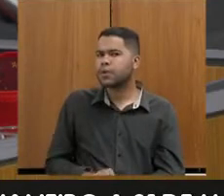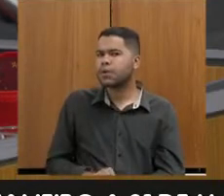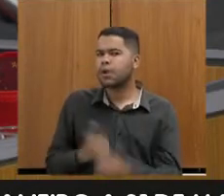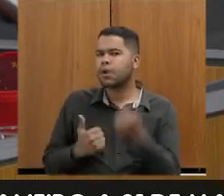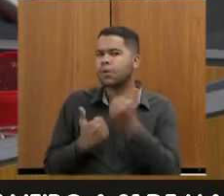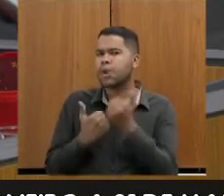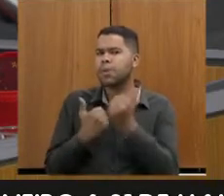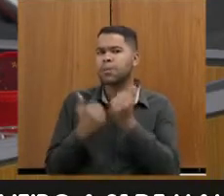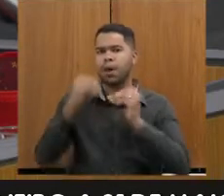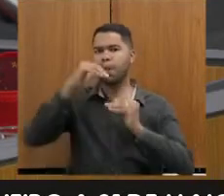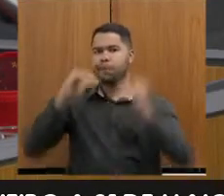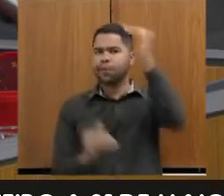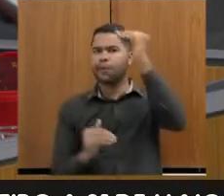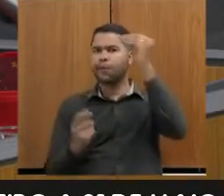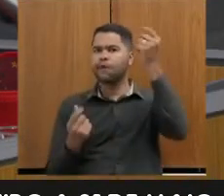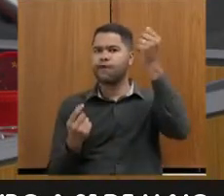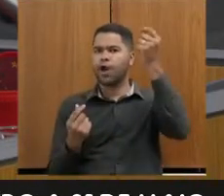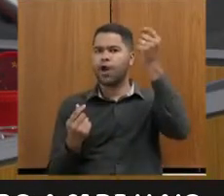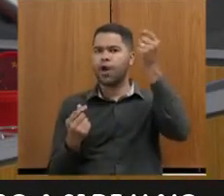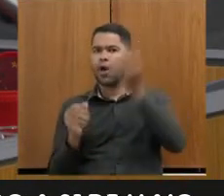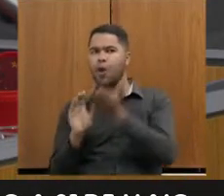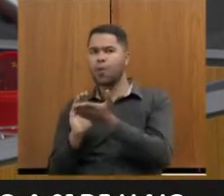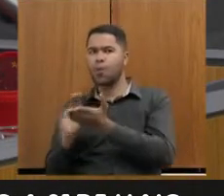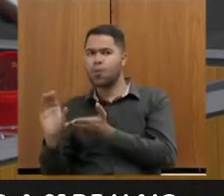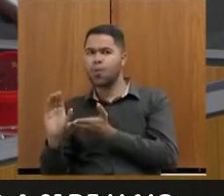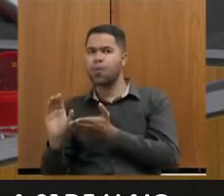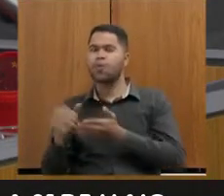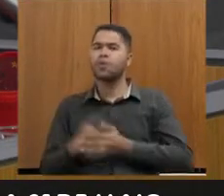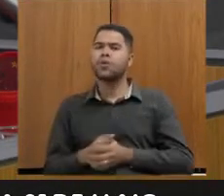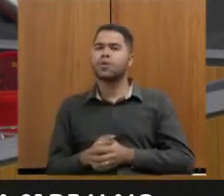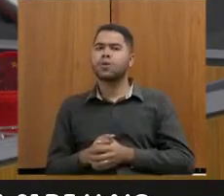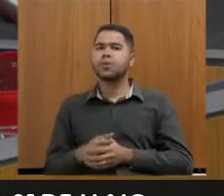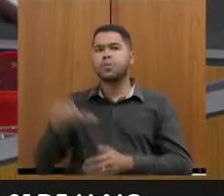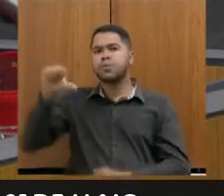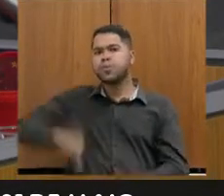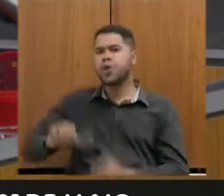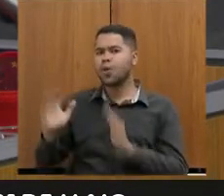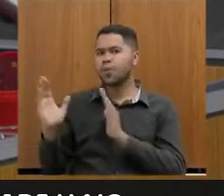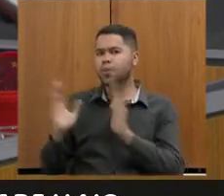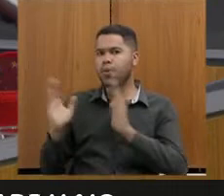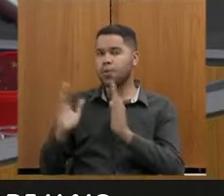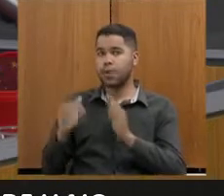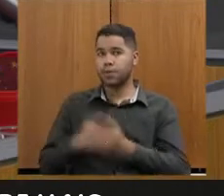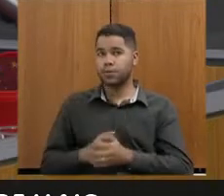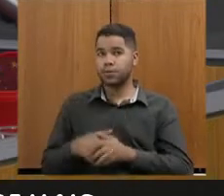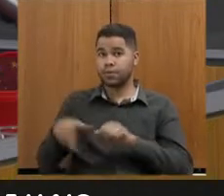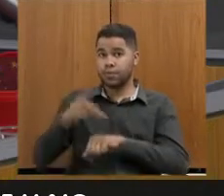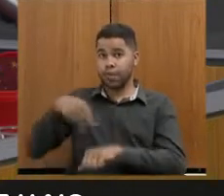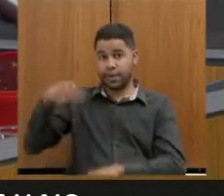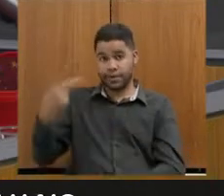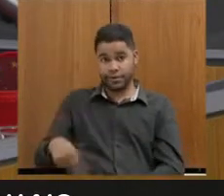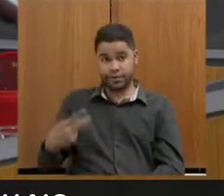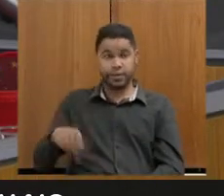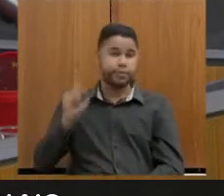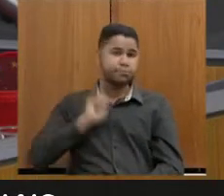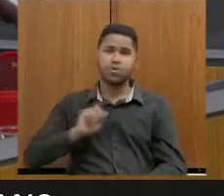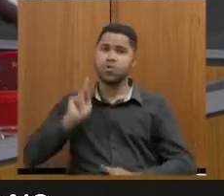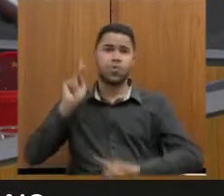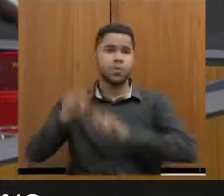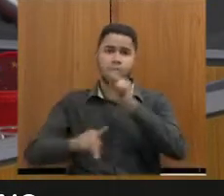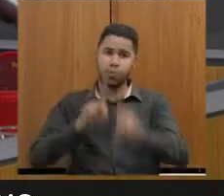essa discrepância de valores entre investir no social num dos piores momentos que o país e que Minas Gerais, o povo,